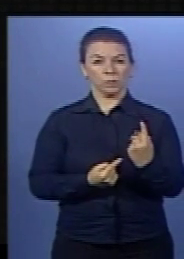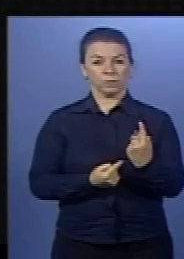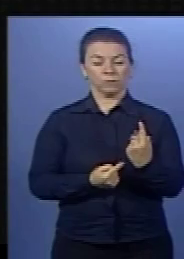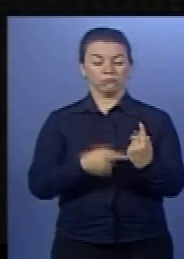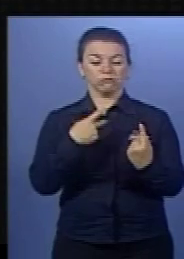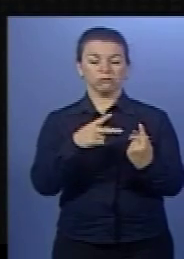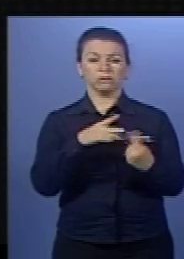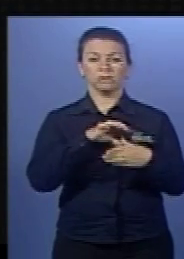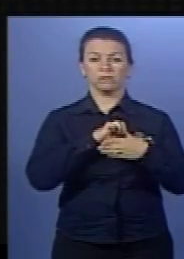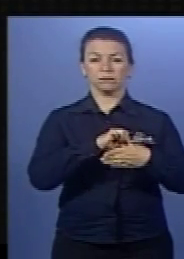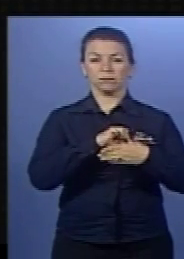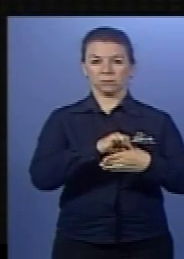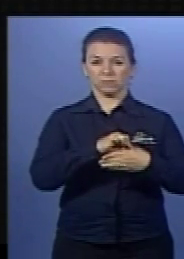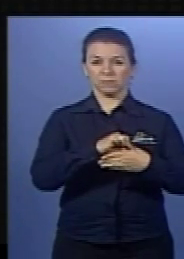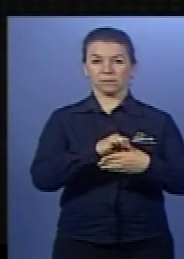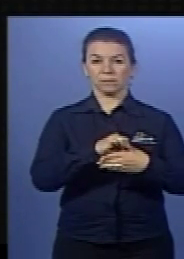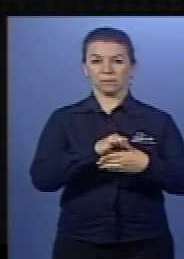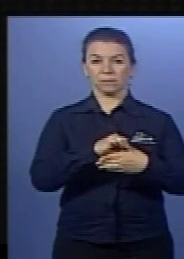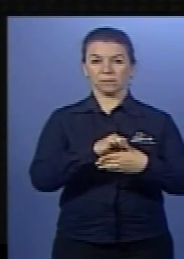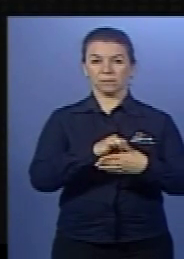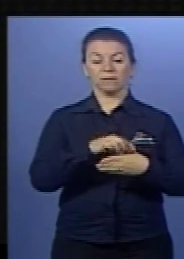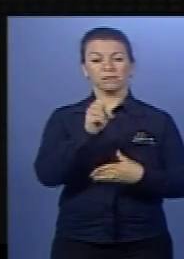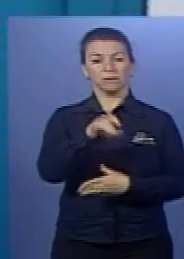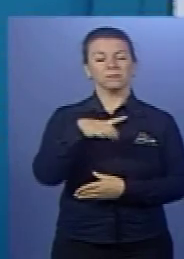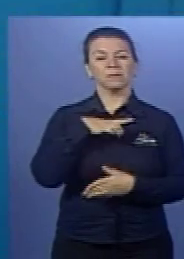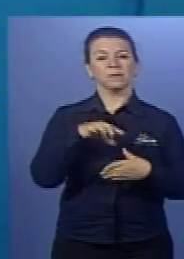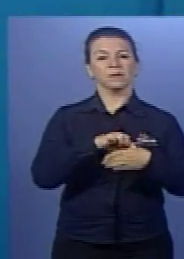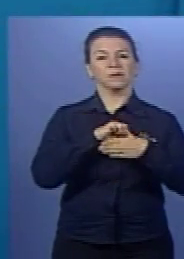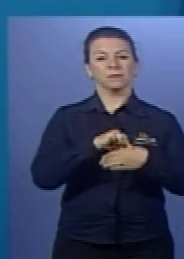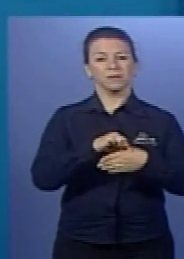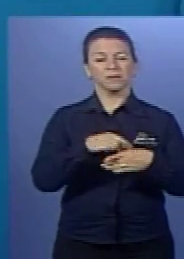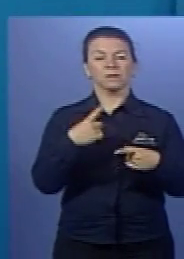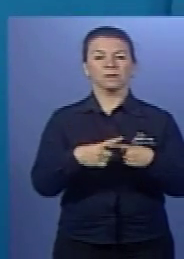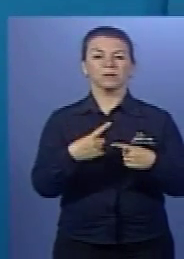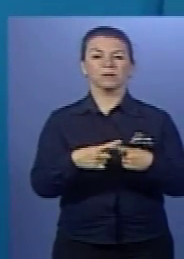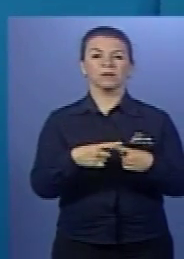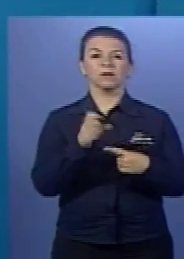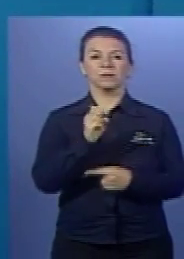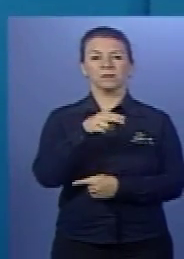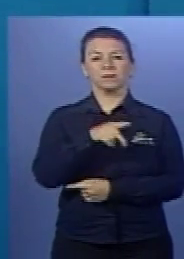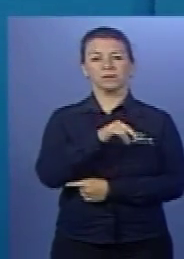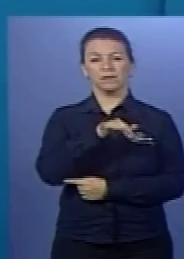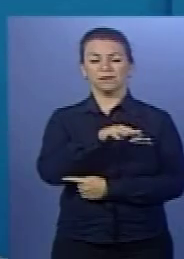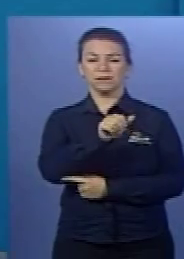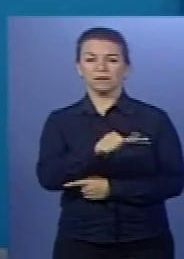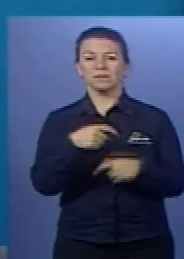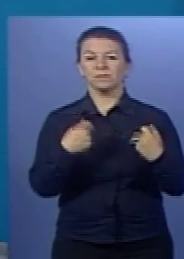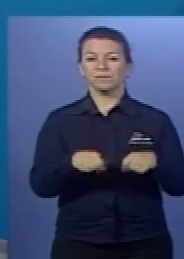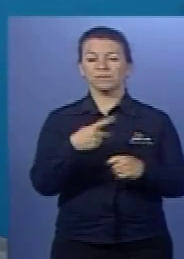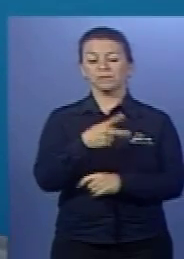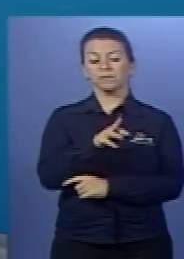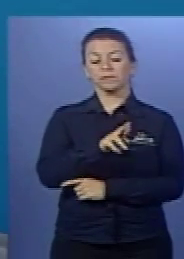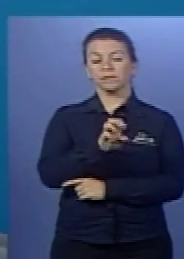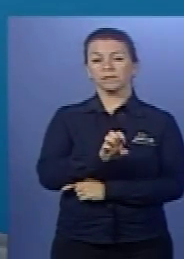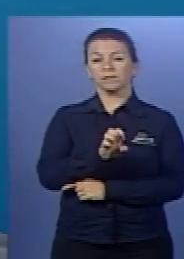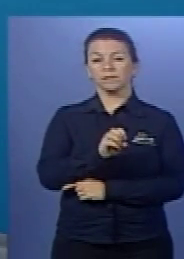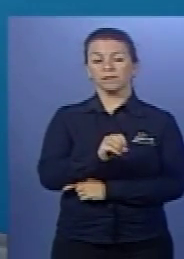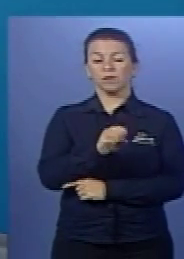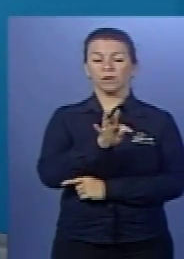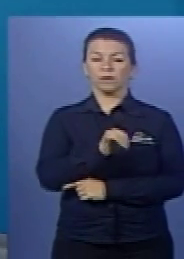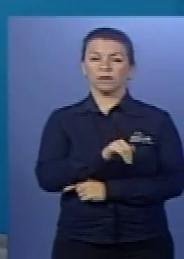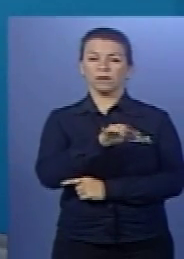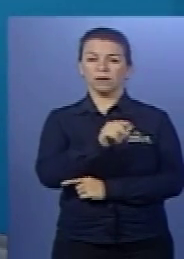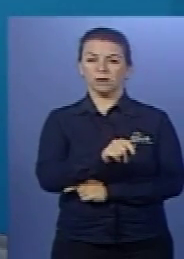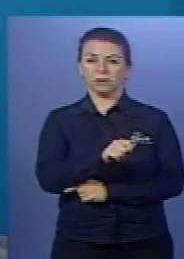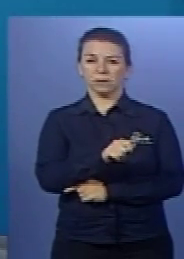No tubo 1 tem carne. Galera, se tem carne, é porque é a enzima de o quê? Proteína. Beleza? E como o